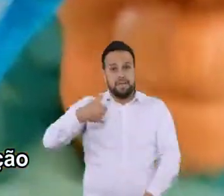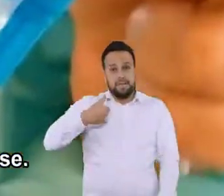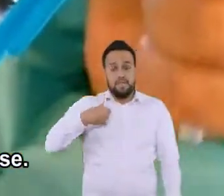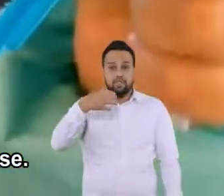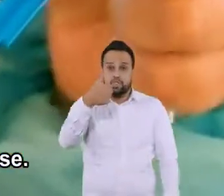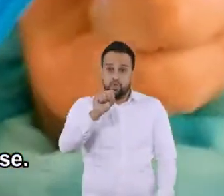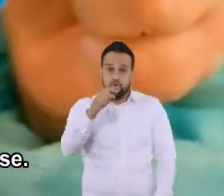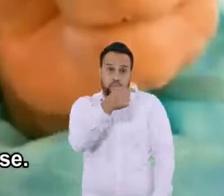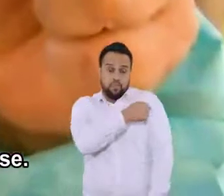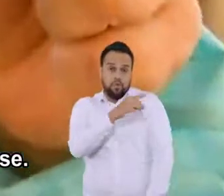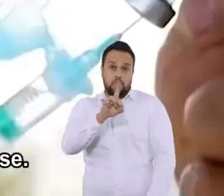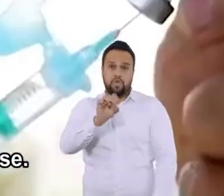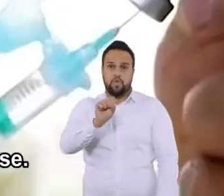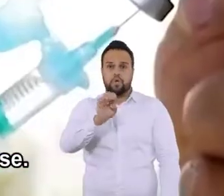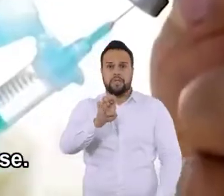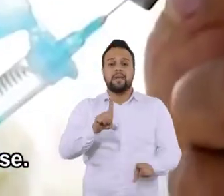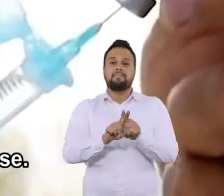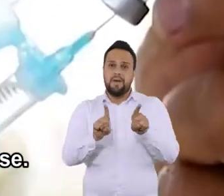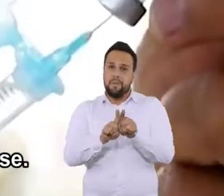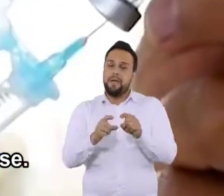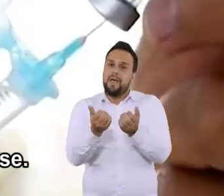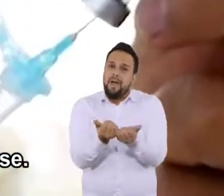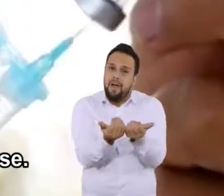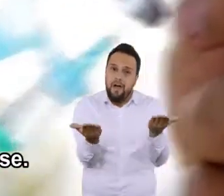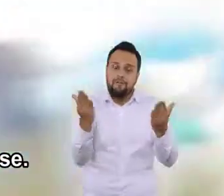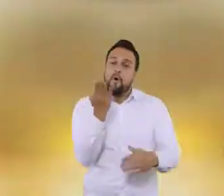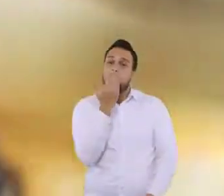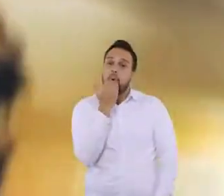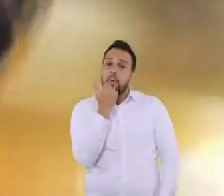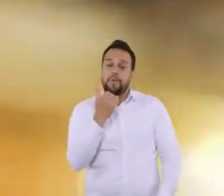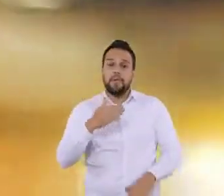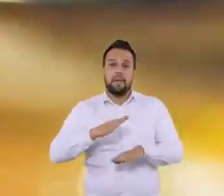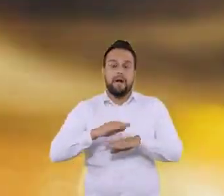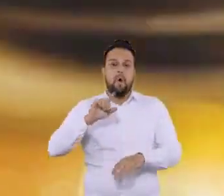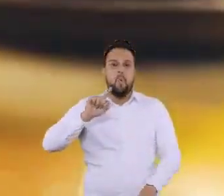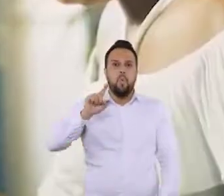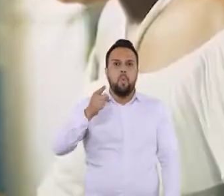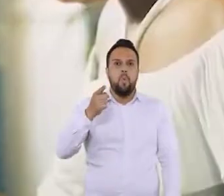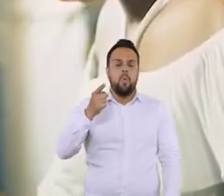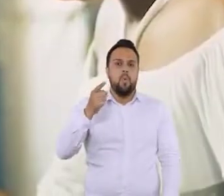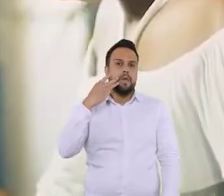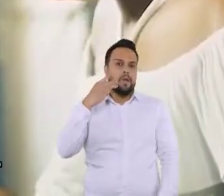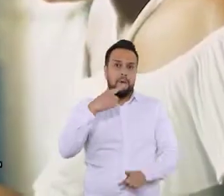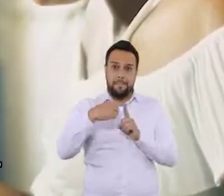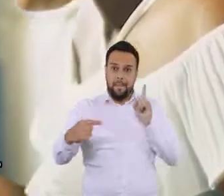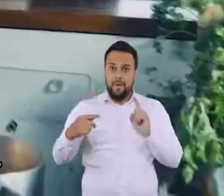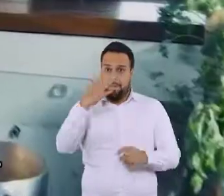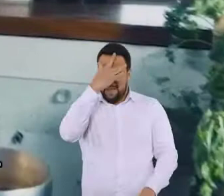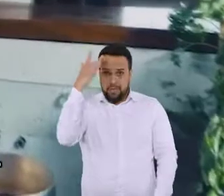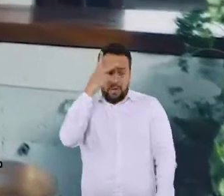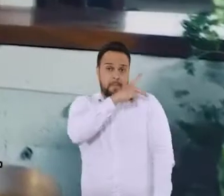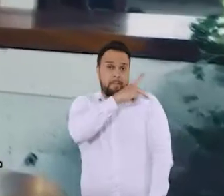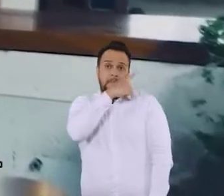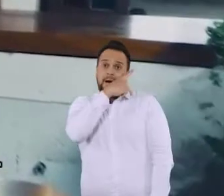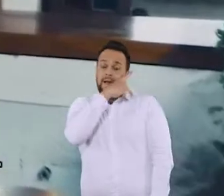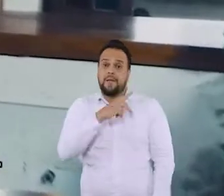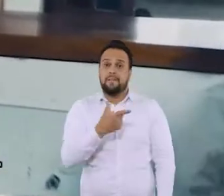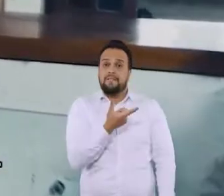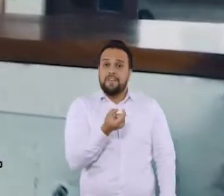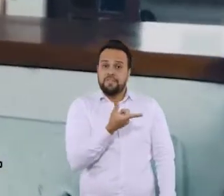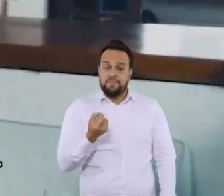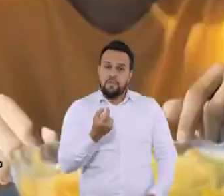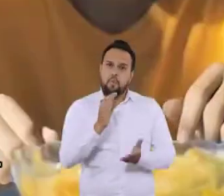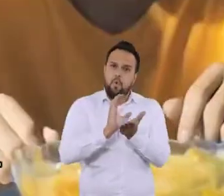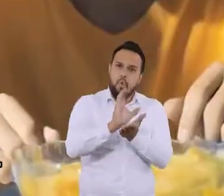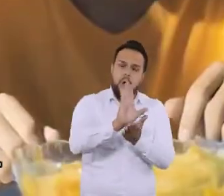a população acima de 18 anos com pelo menos a primeira dose. Também levou comida para a mesa de mais de 1,5 milhão de